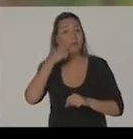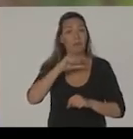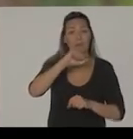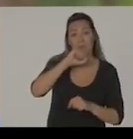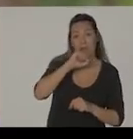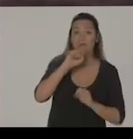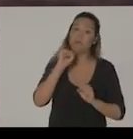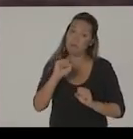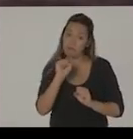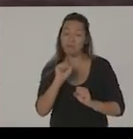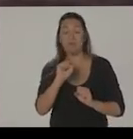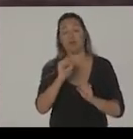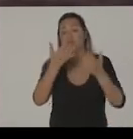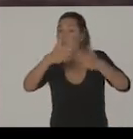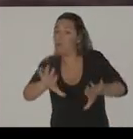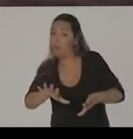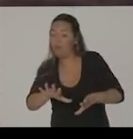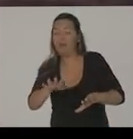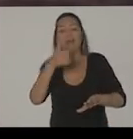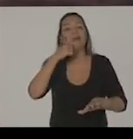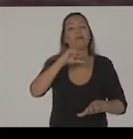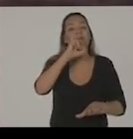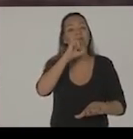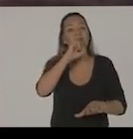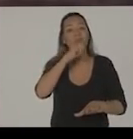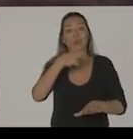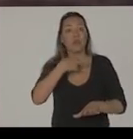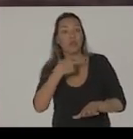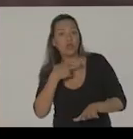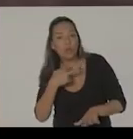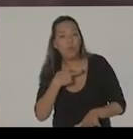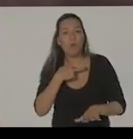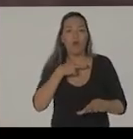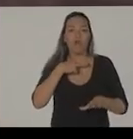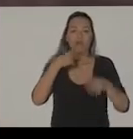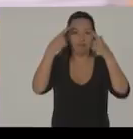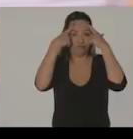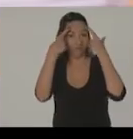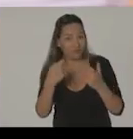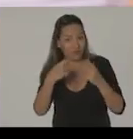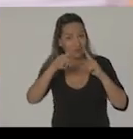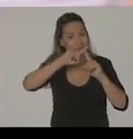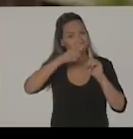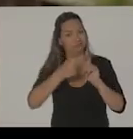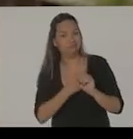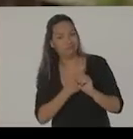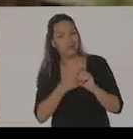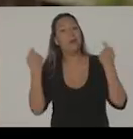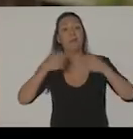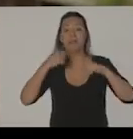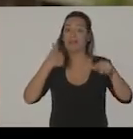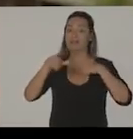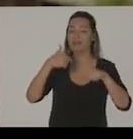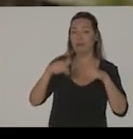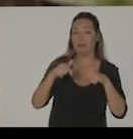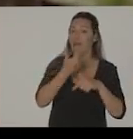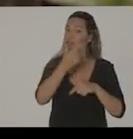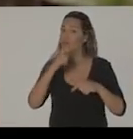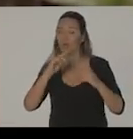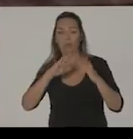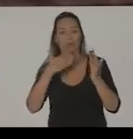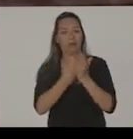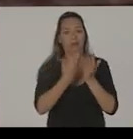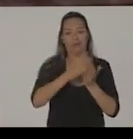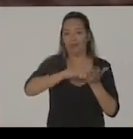escolher não ser. Mas que não pode ser maltratada no parto. Cidade mulher. Tem que trabalhar. Mas não encontra creche para deixar as